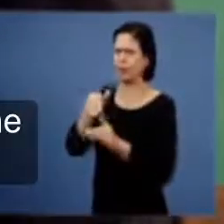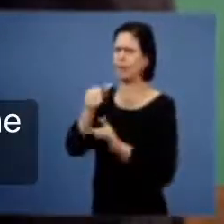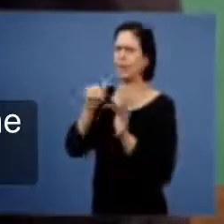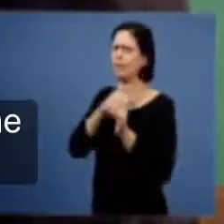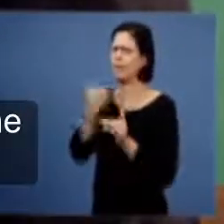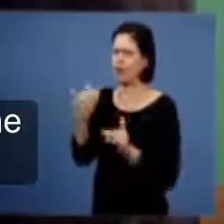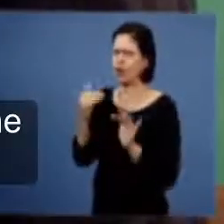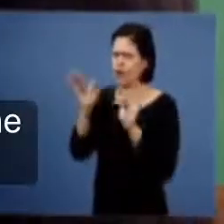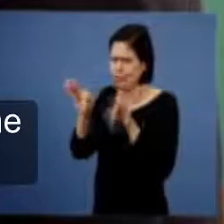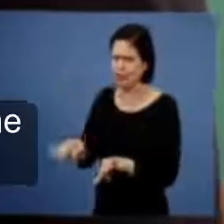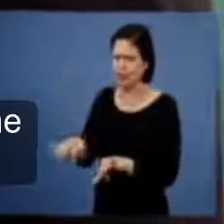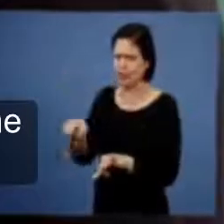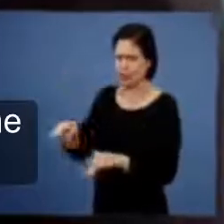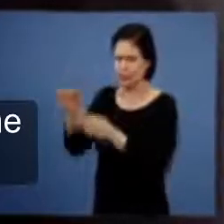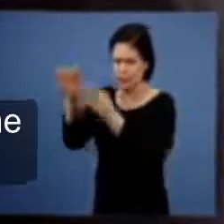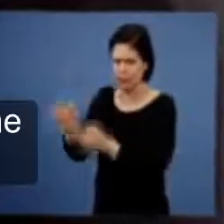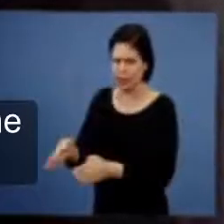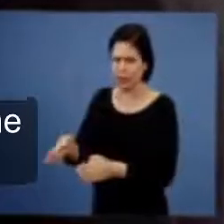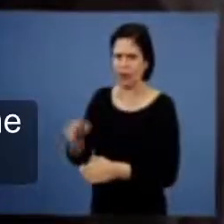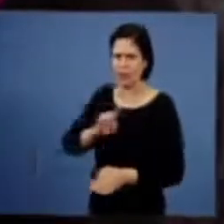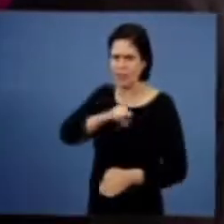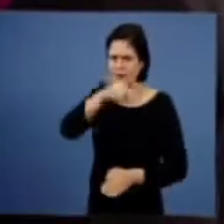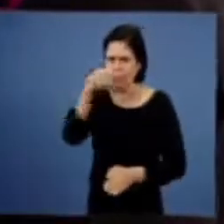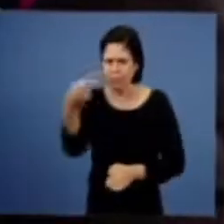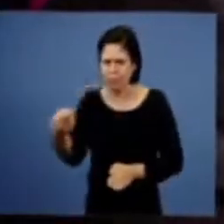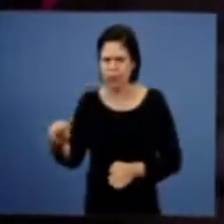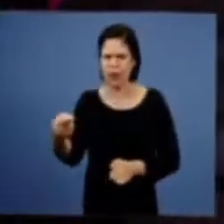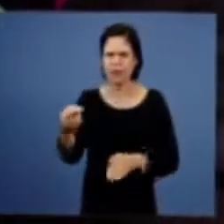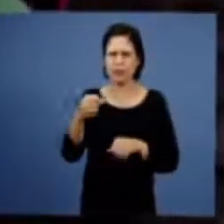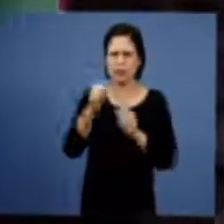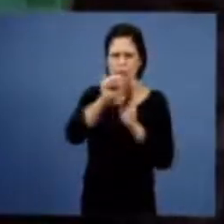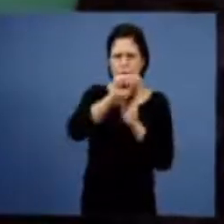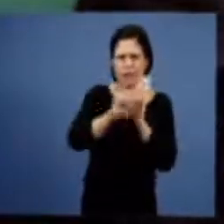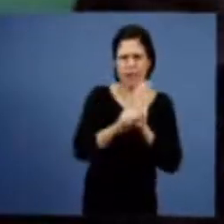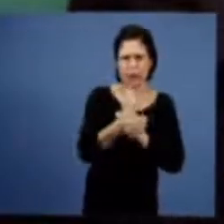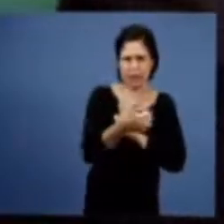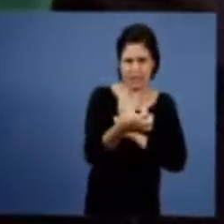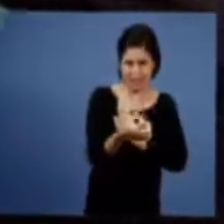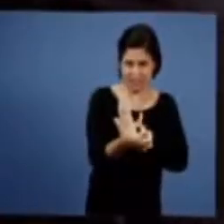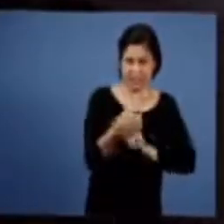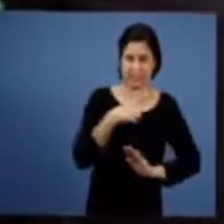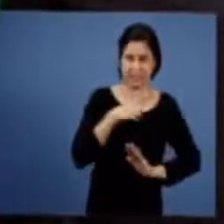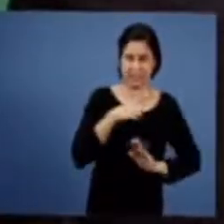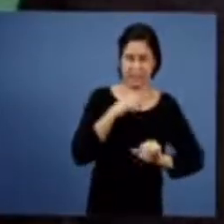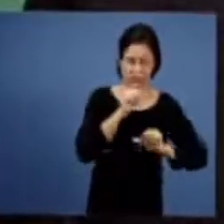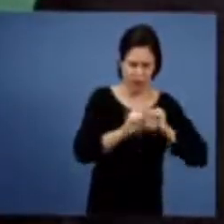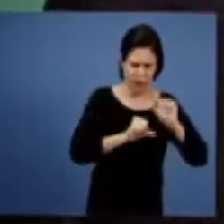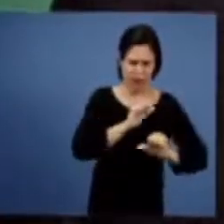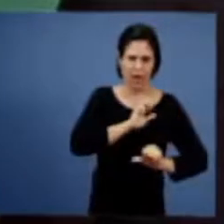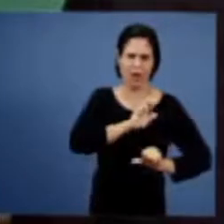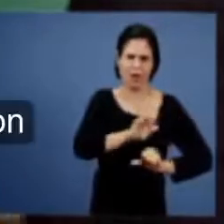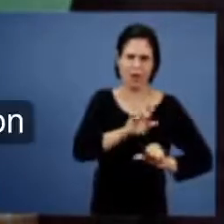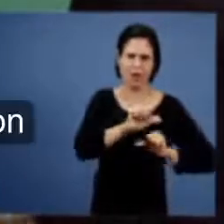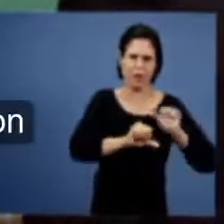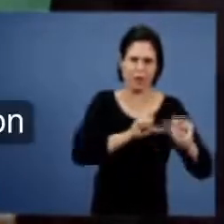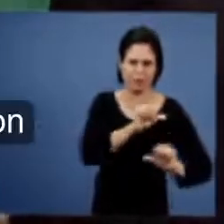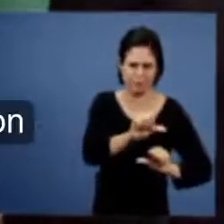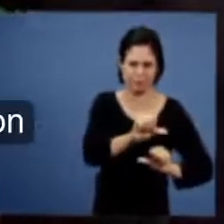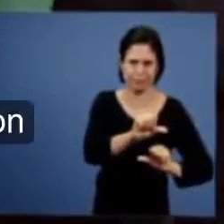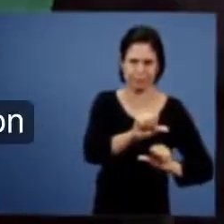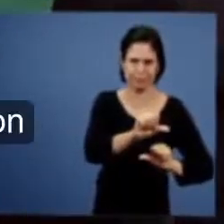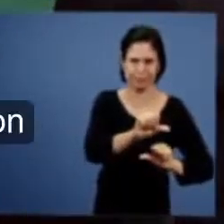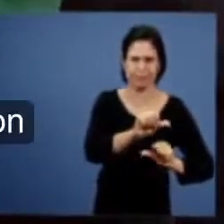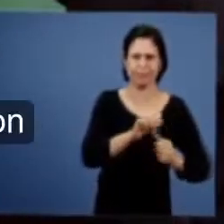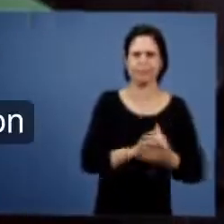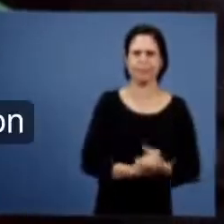vamos ter a reforma religiosa do século 16 e a partir daqui ela vem só descendo ela vem